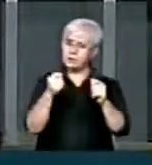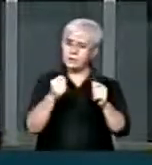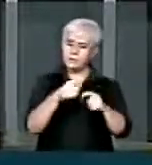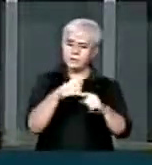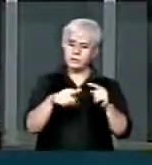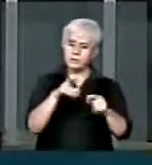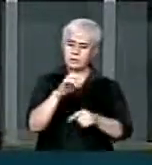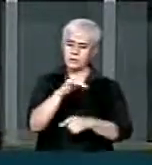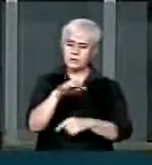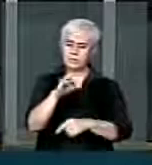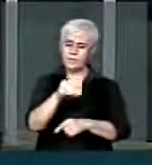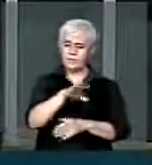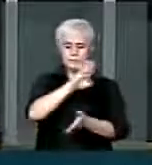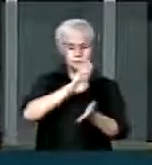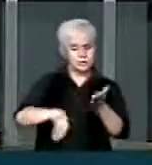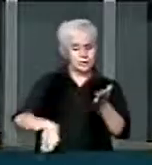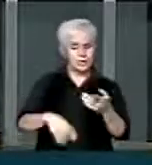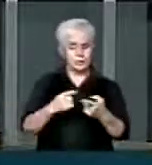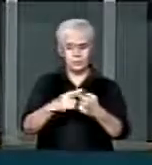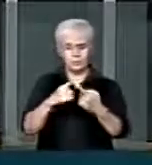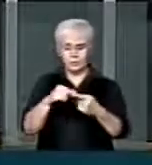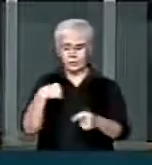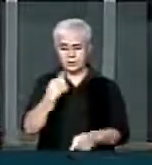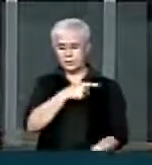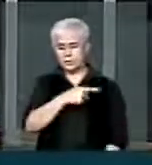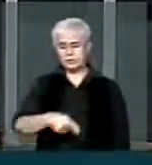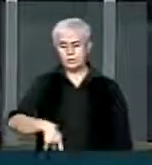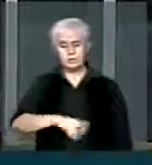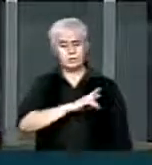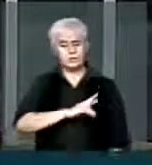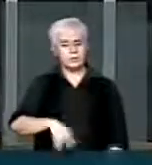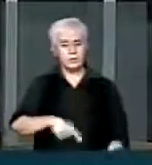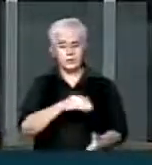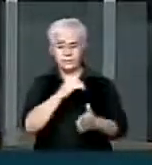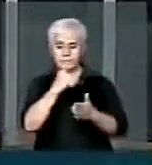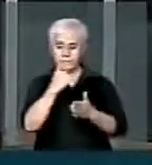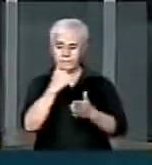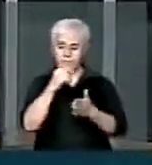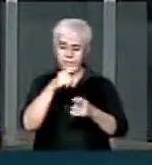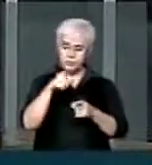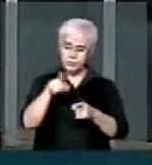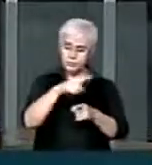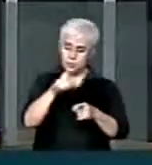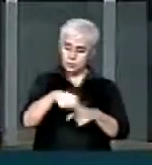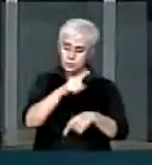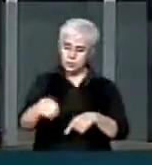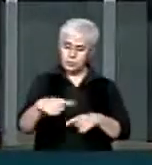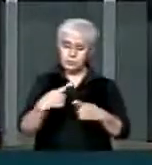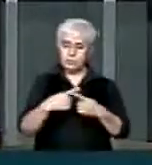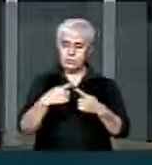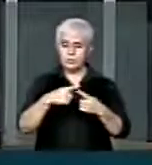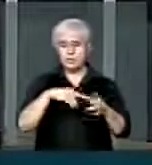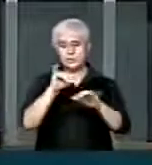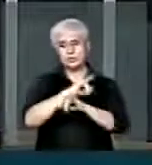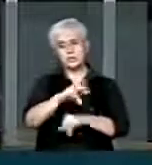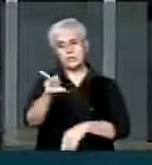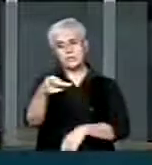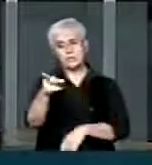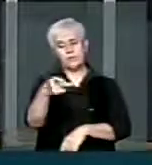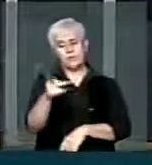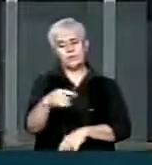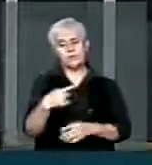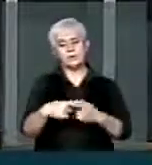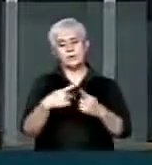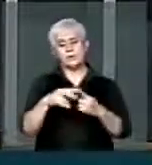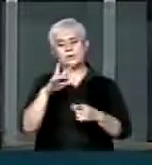veto, até porque a nossa Presidente da República, ela vetou por uma informação que, obviamente, não era correta, de que aí iria